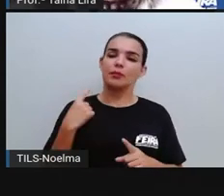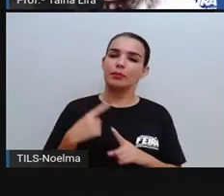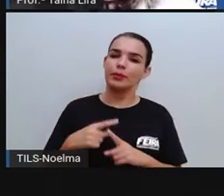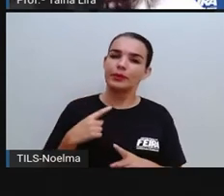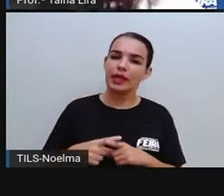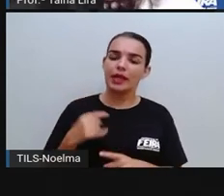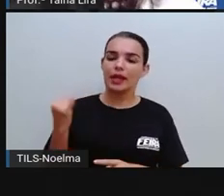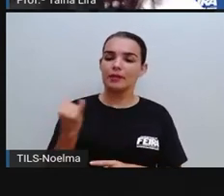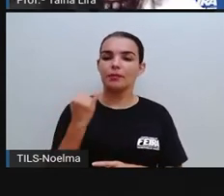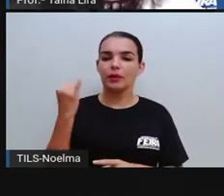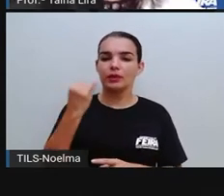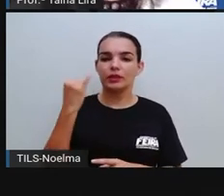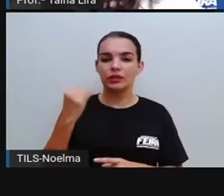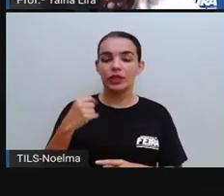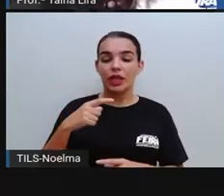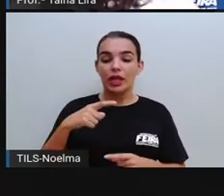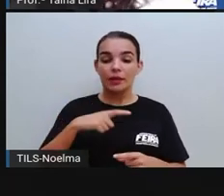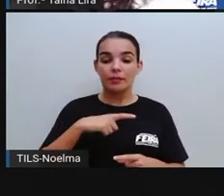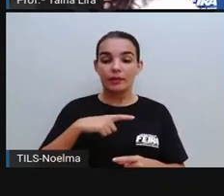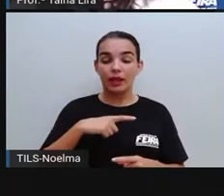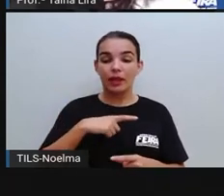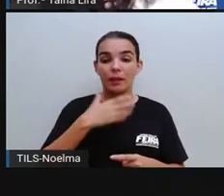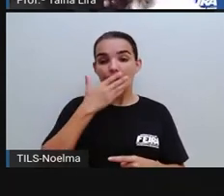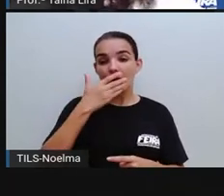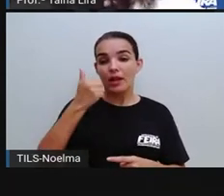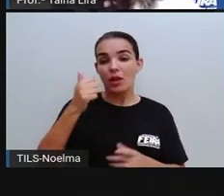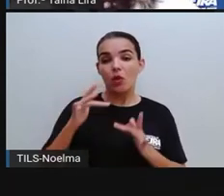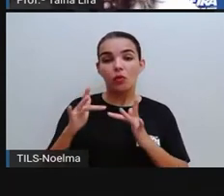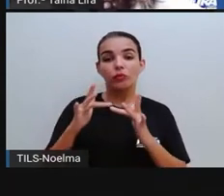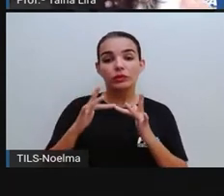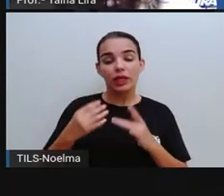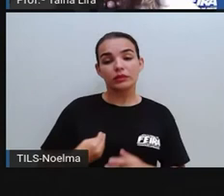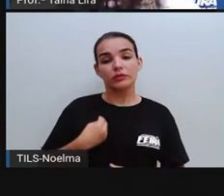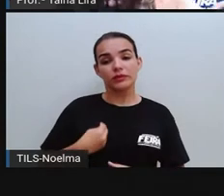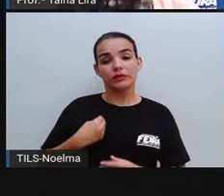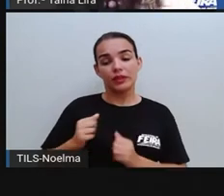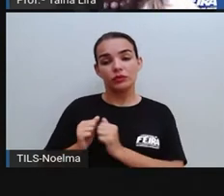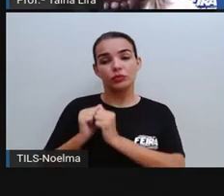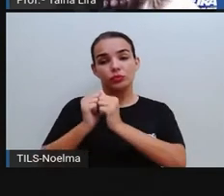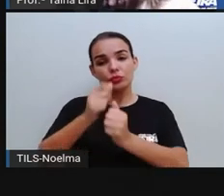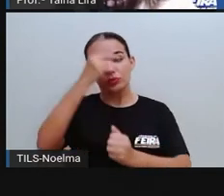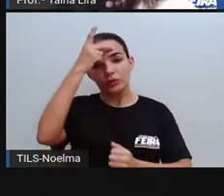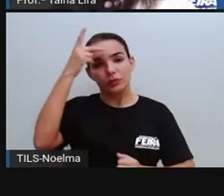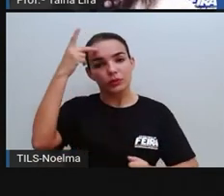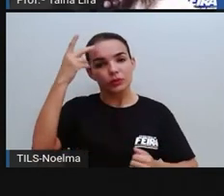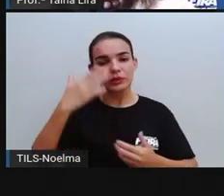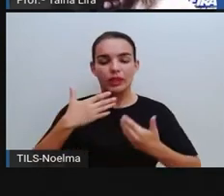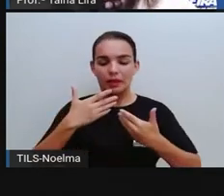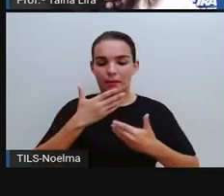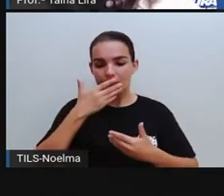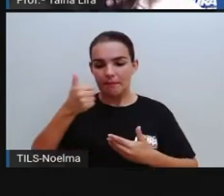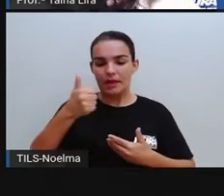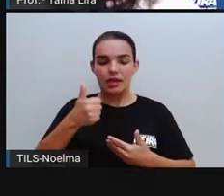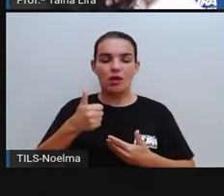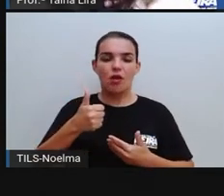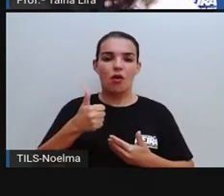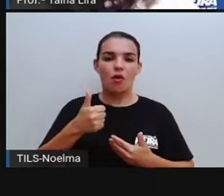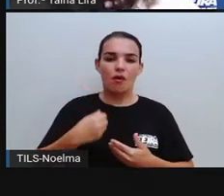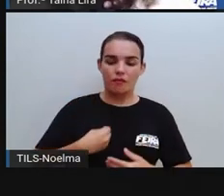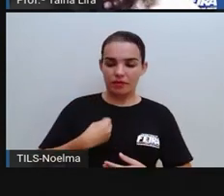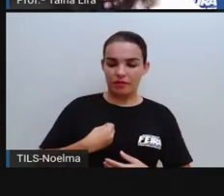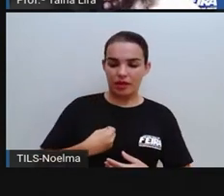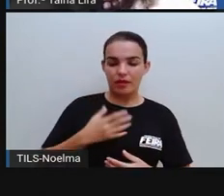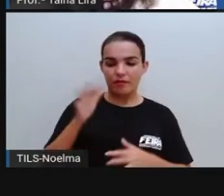de conviver melhor com as pessoas. Às vezes a gente ouve até mesmo as pessoas falarem, né, na minha